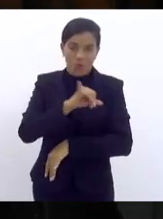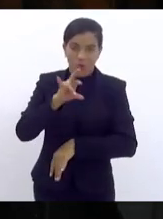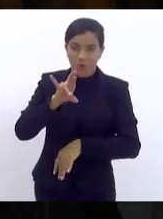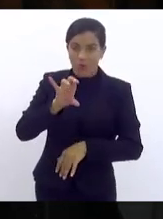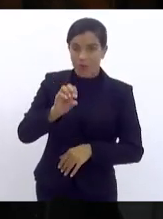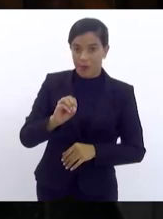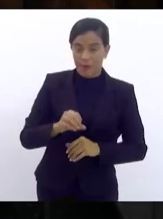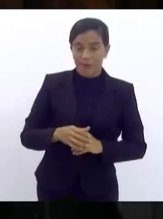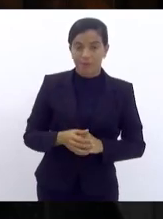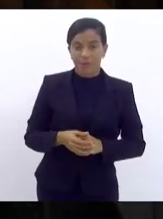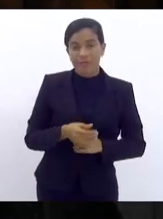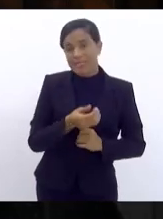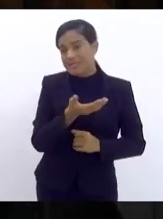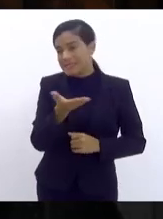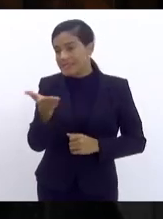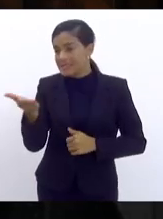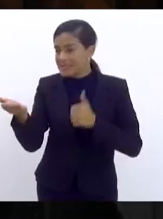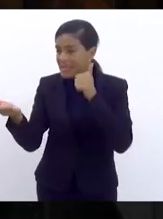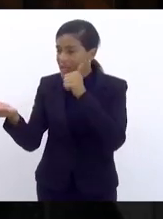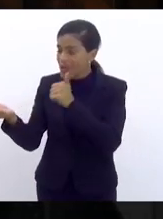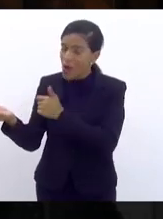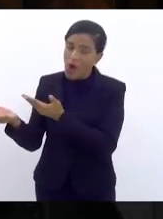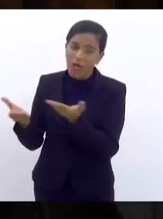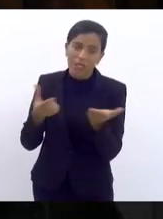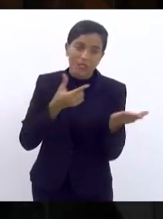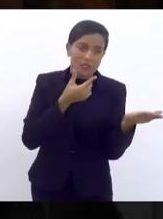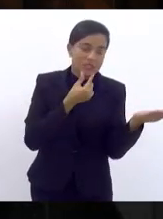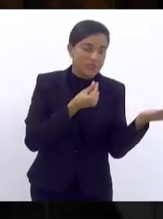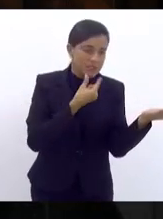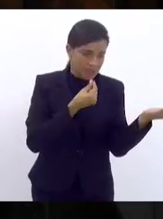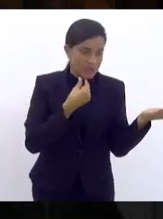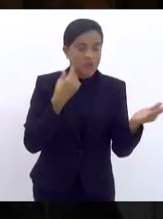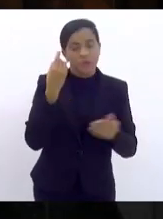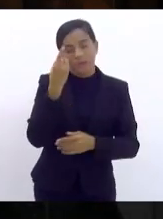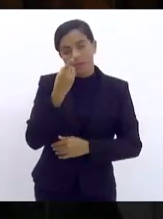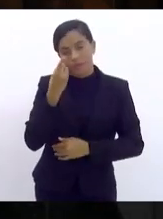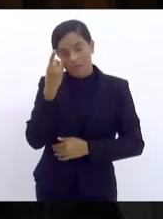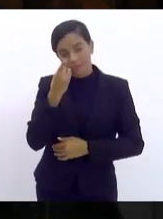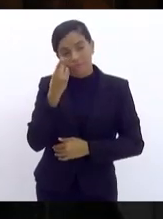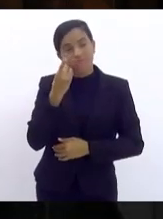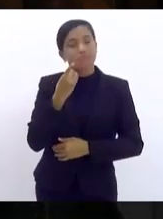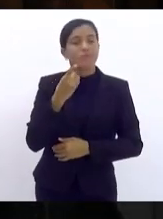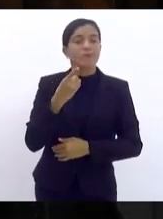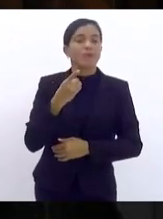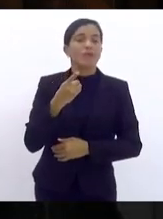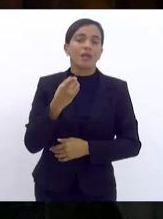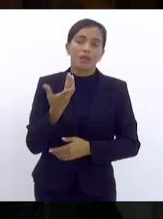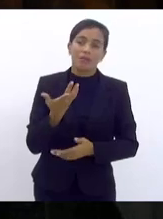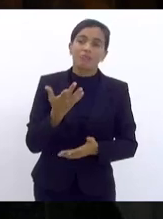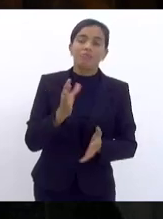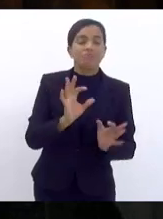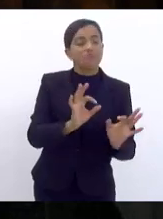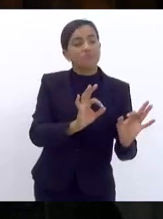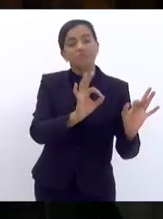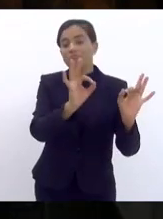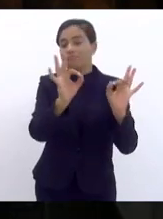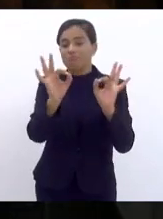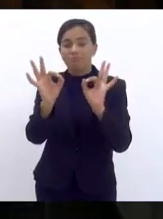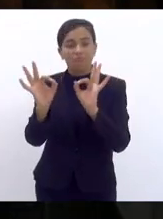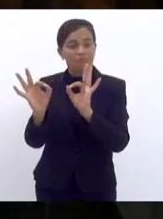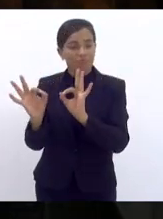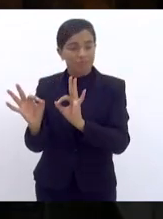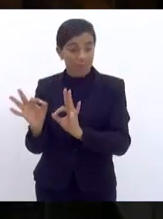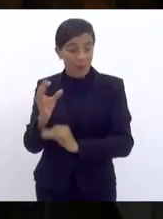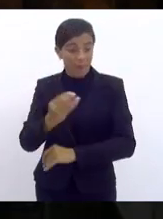Senhoras e senhores deputados que nos acompanham de forma